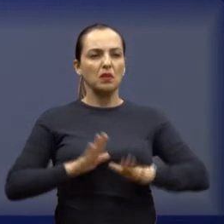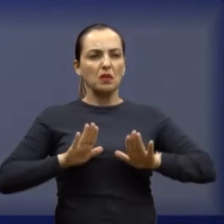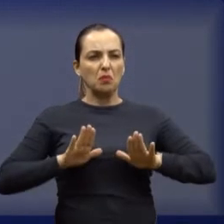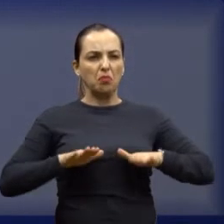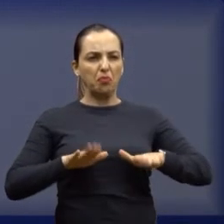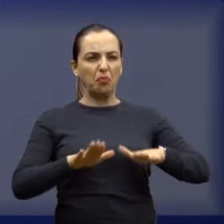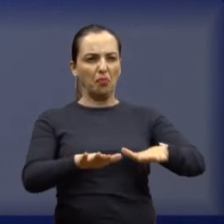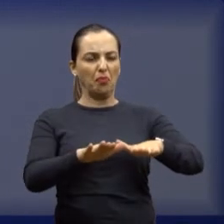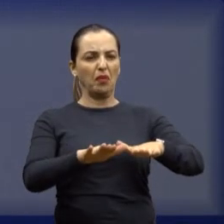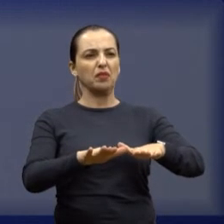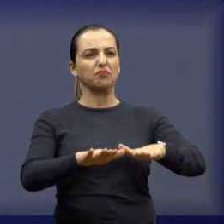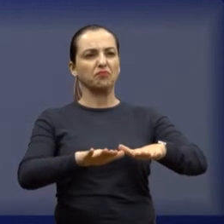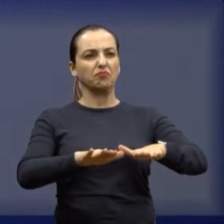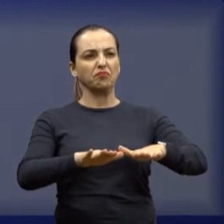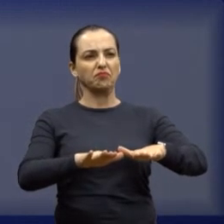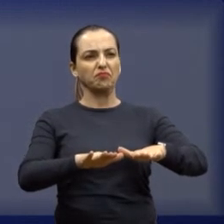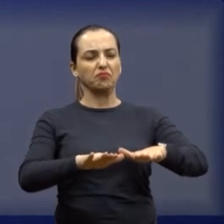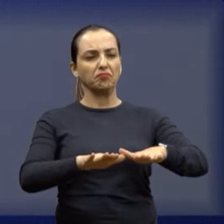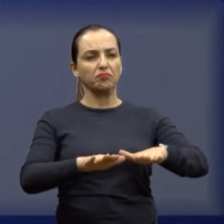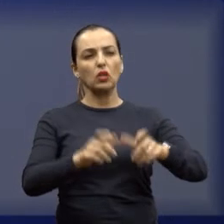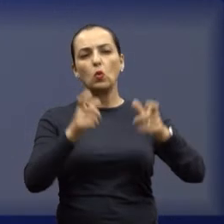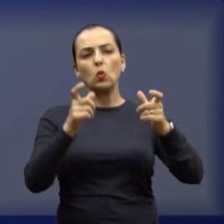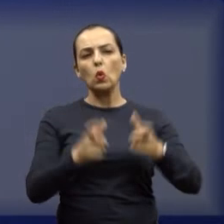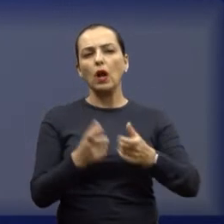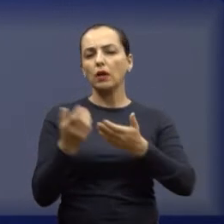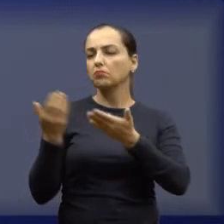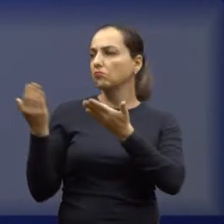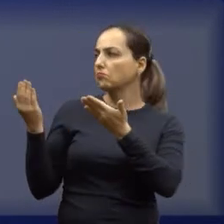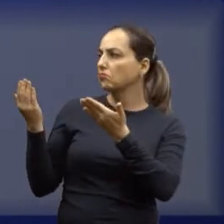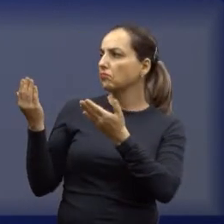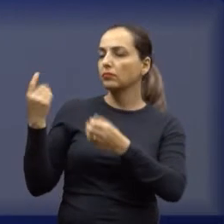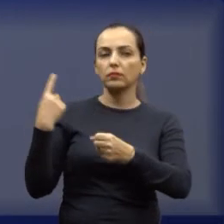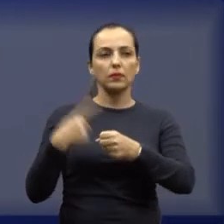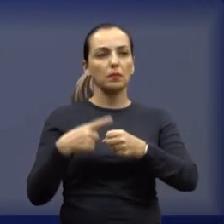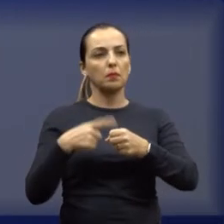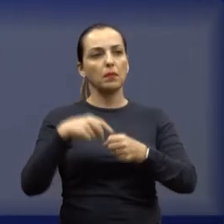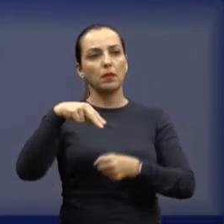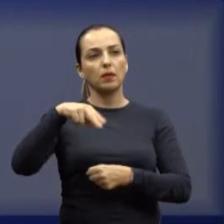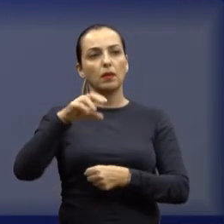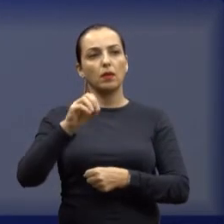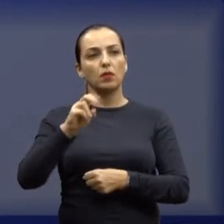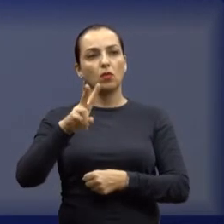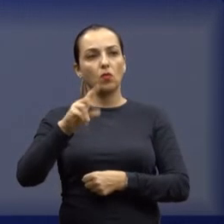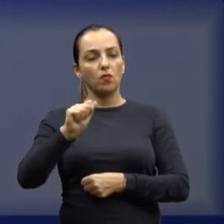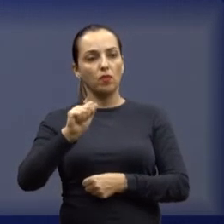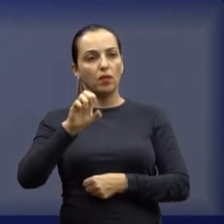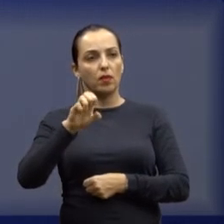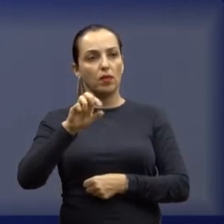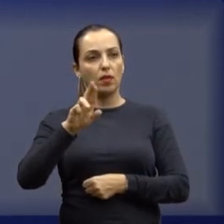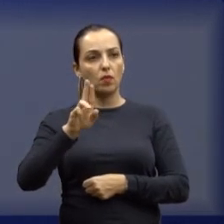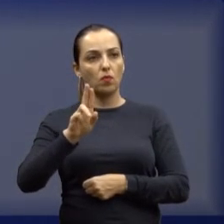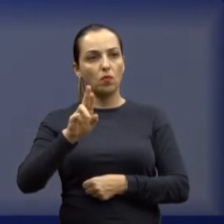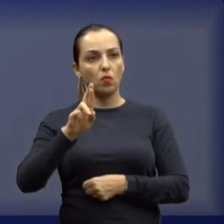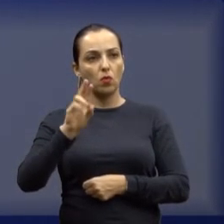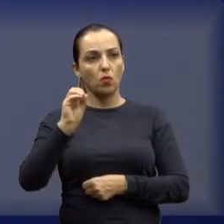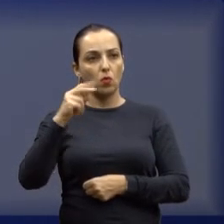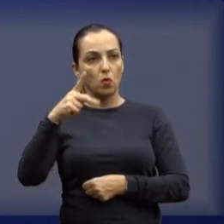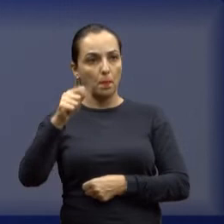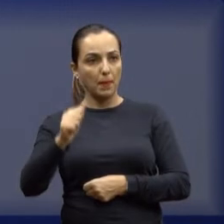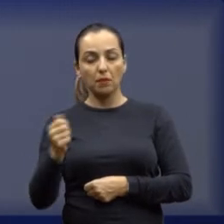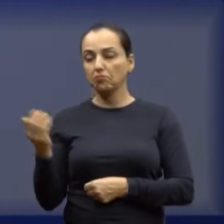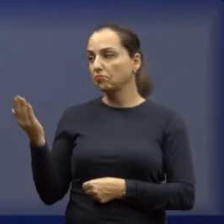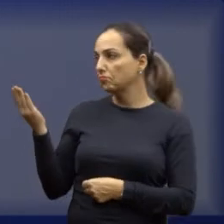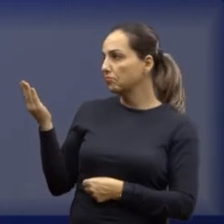o... A Avenida Nacifidamos fica lá no Jardim Nova Europa, Jardim Santa Rosa, tem dois